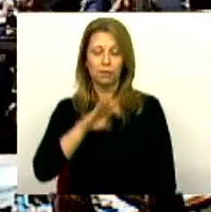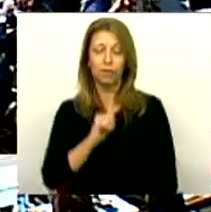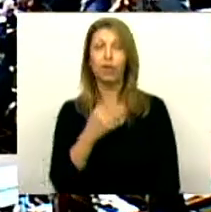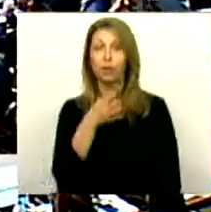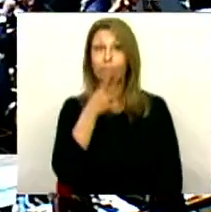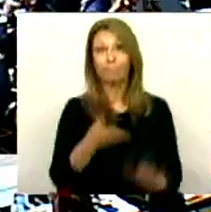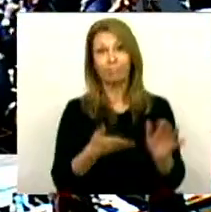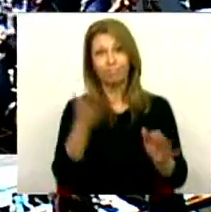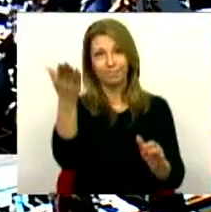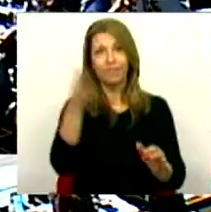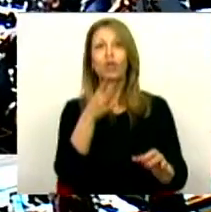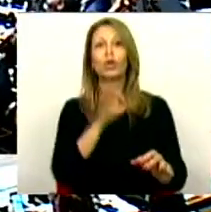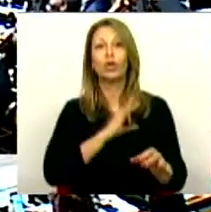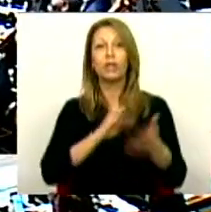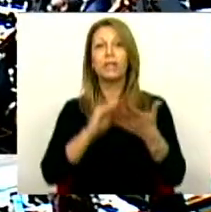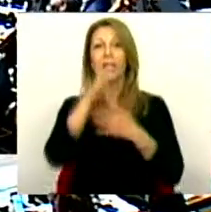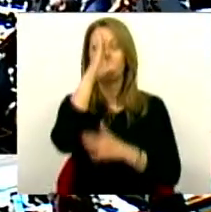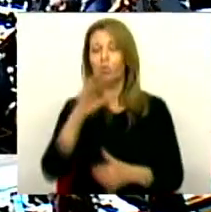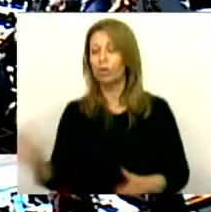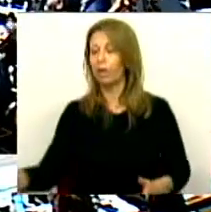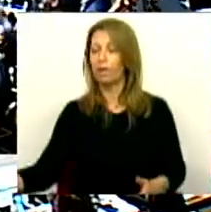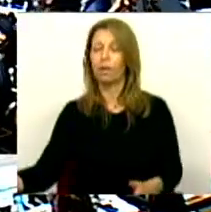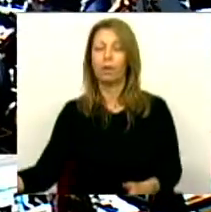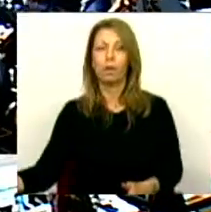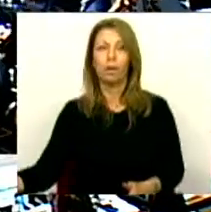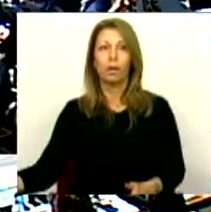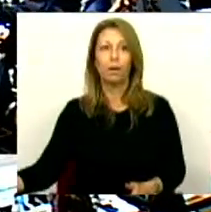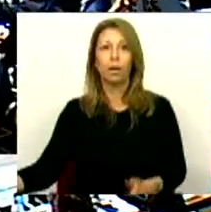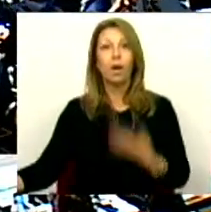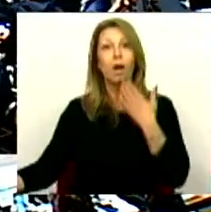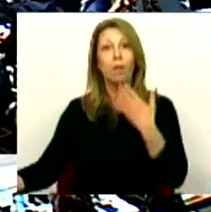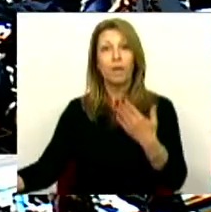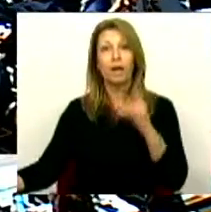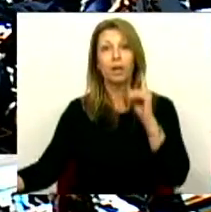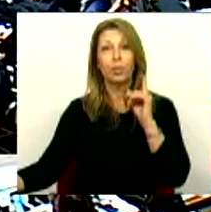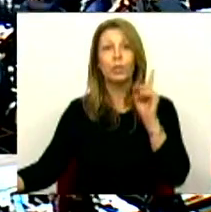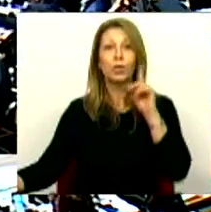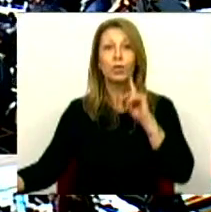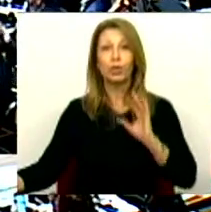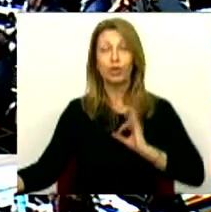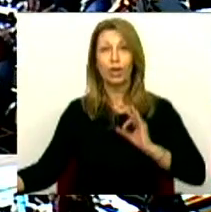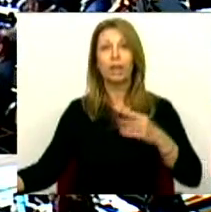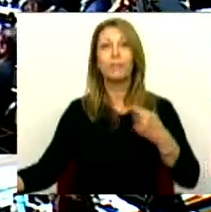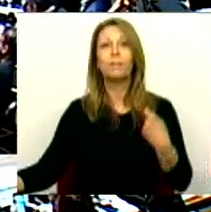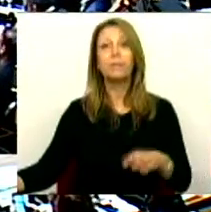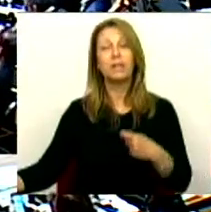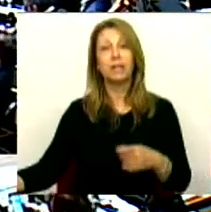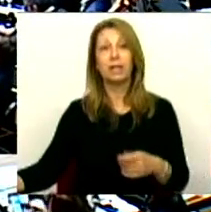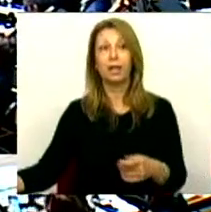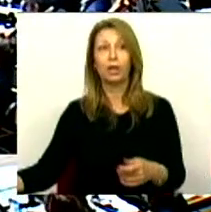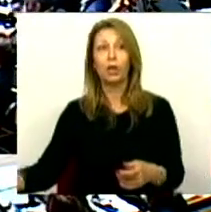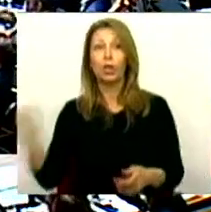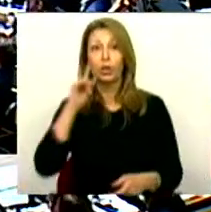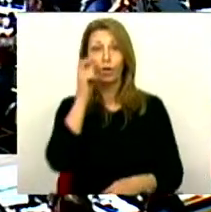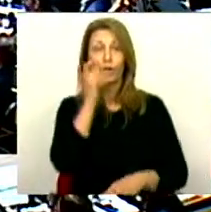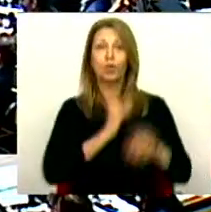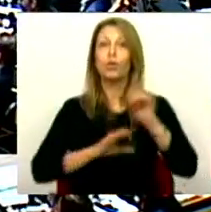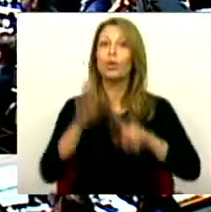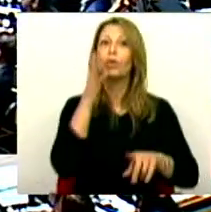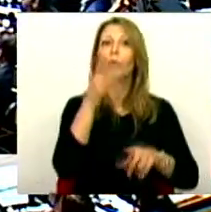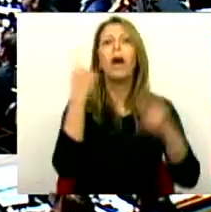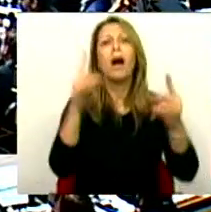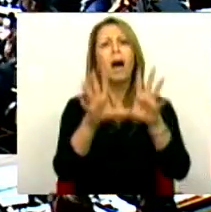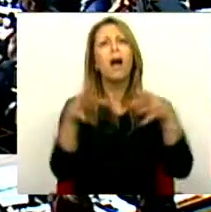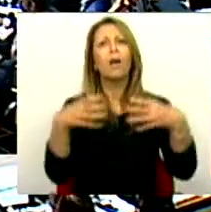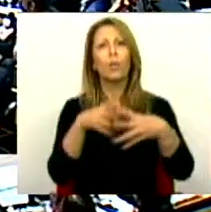Muito obrigado, Sra. Presidente. Sras. e Srs. Deputados, ouvimos com muita atenção o conjunto do debate. Há grupos parlamentares que estão